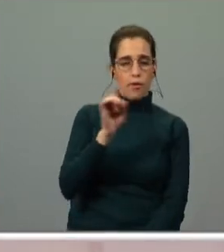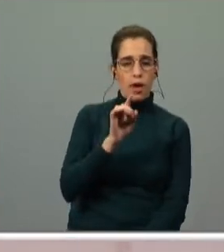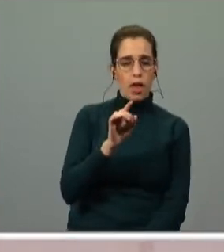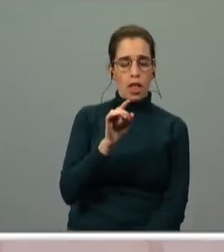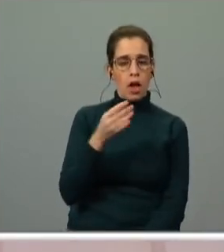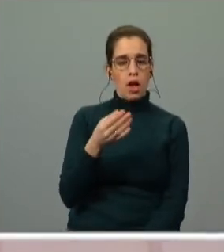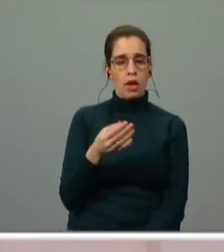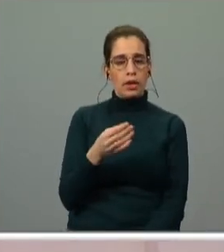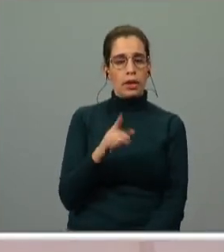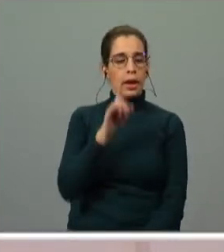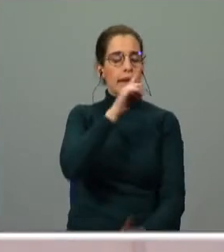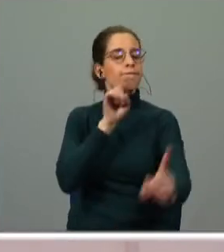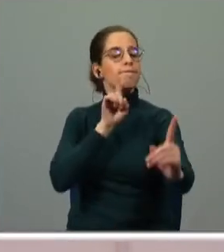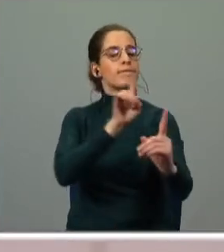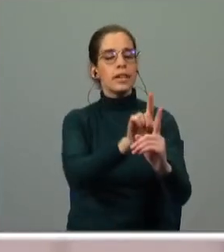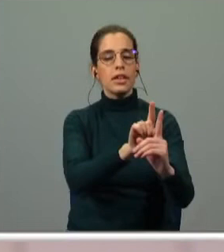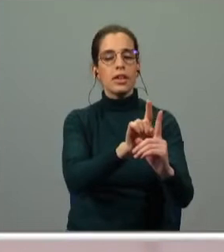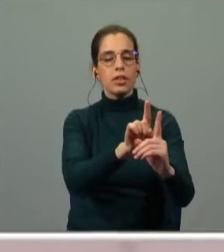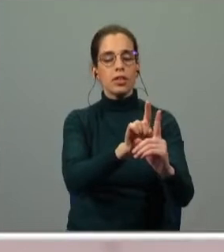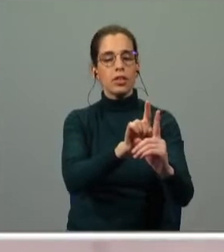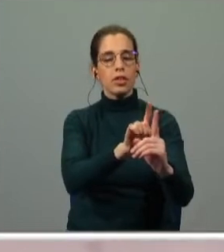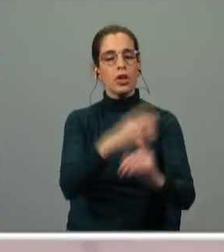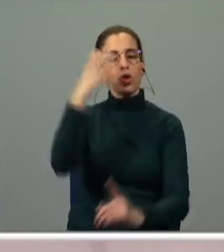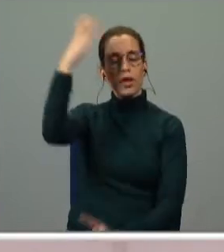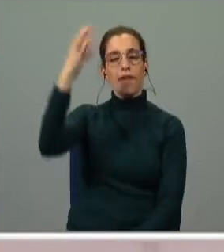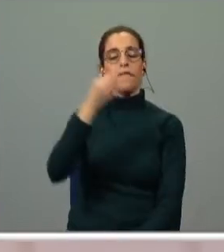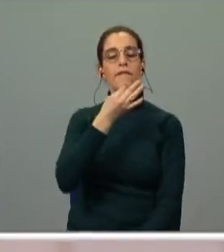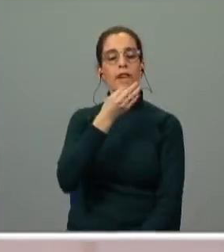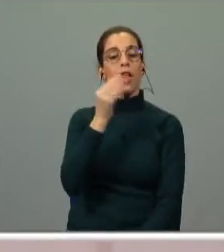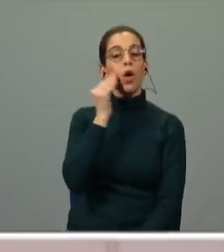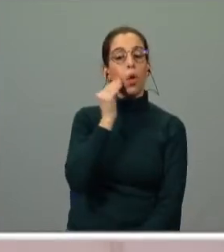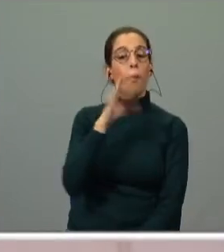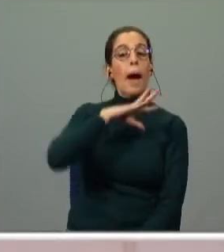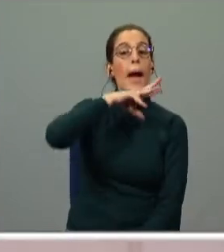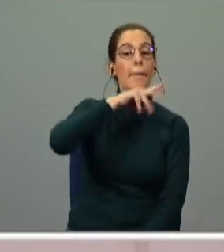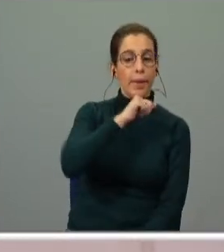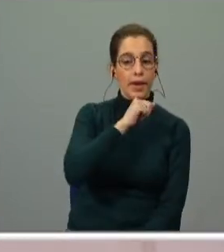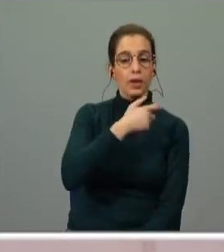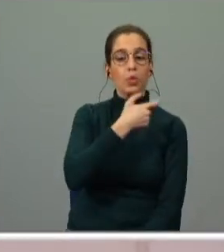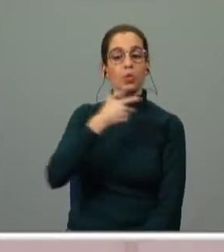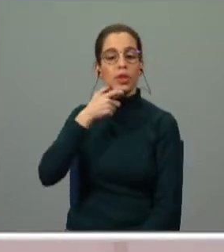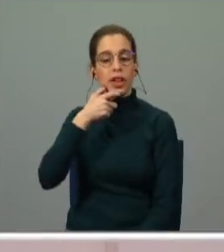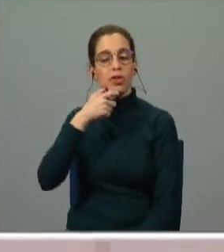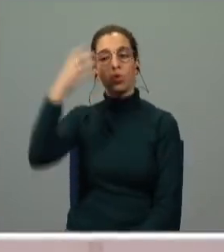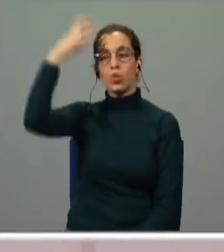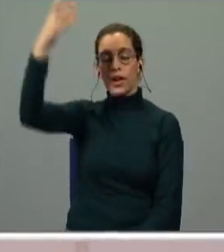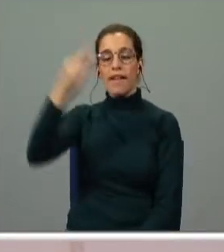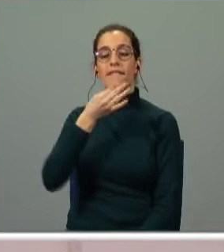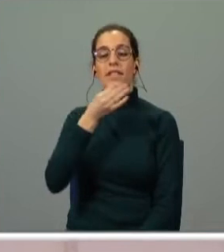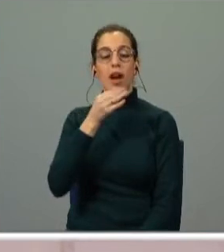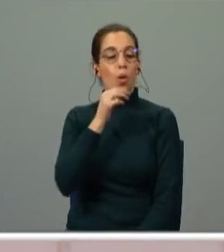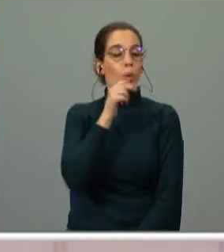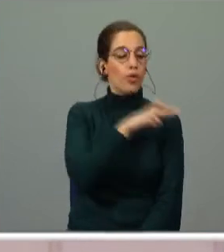quem se dirige ao rei, fala-lhe como a mãe dos netos do rei a falar com o avô dessas crianças.